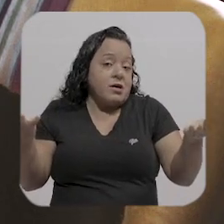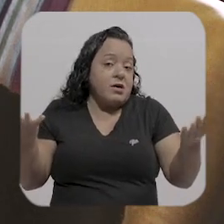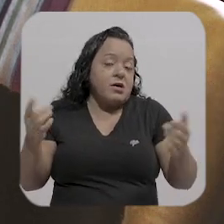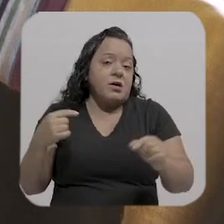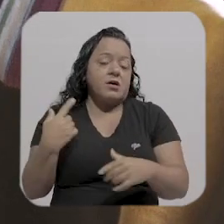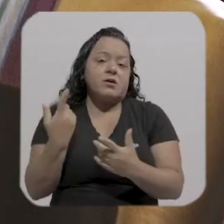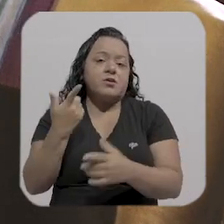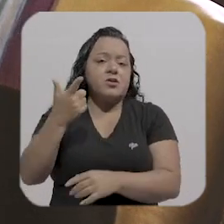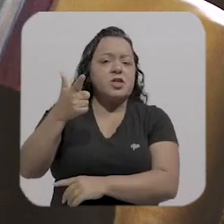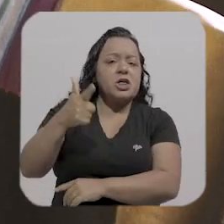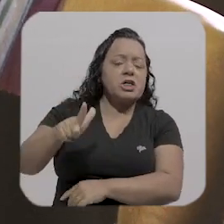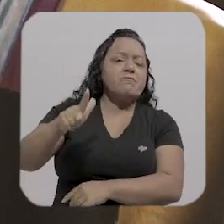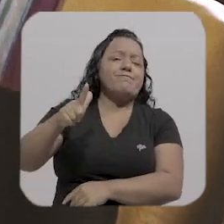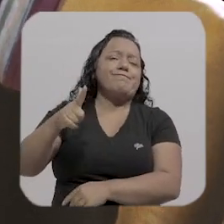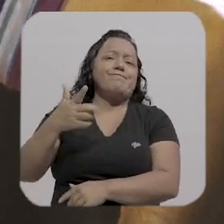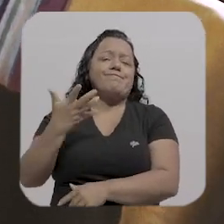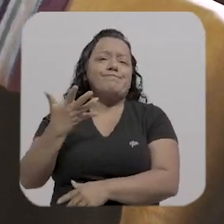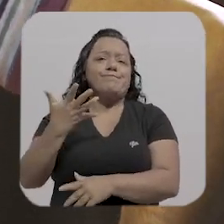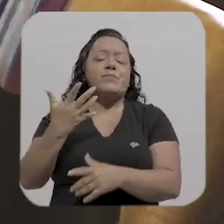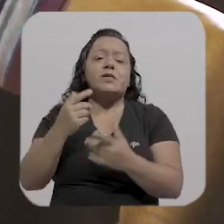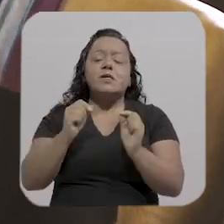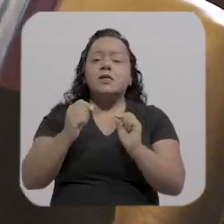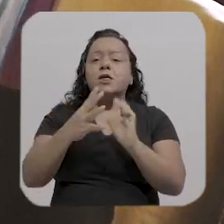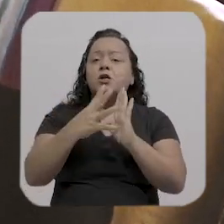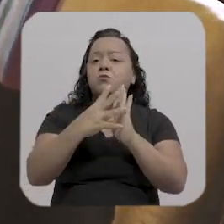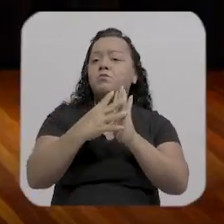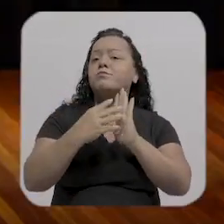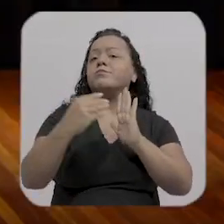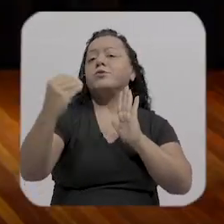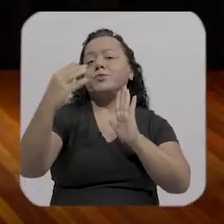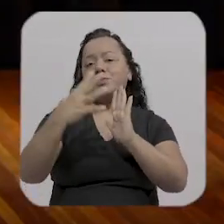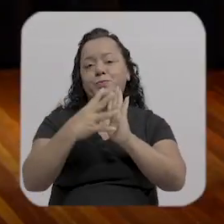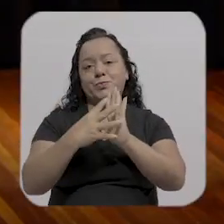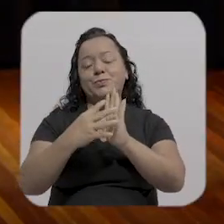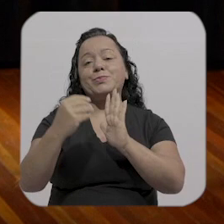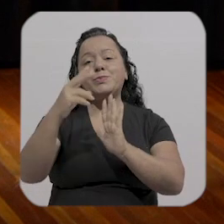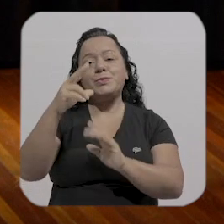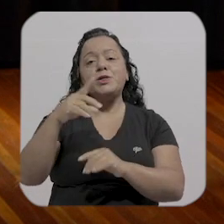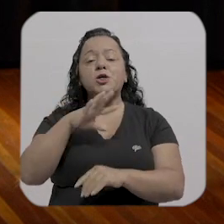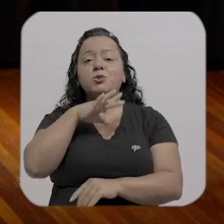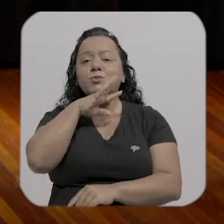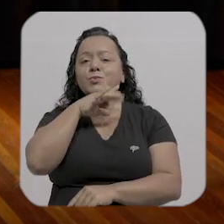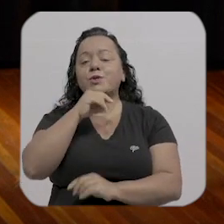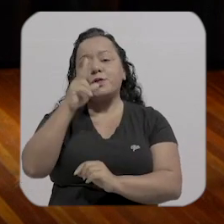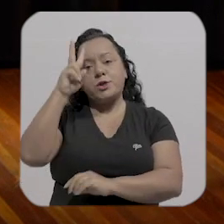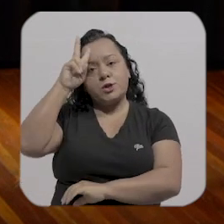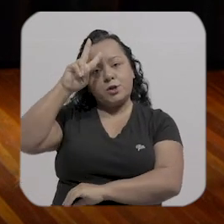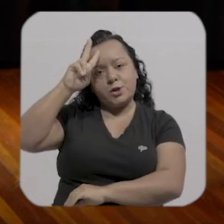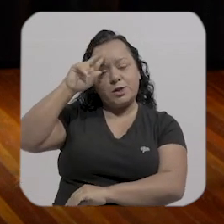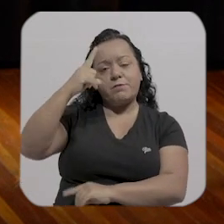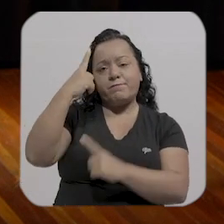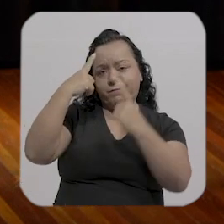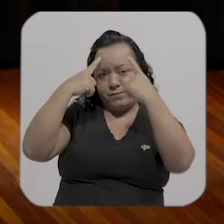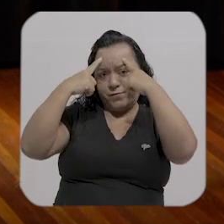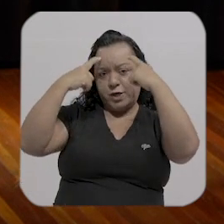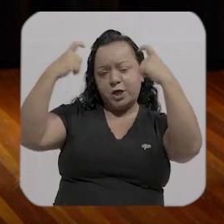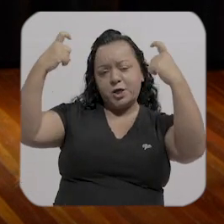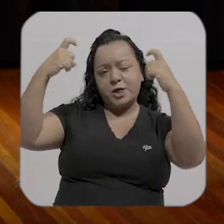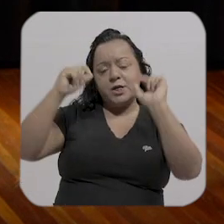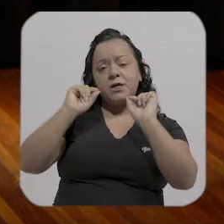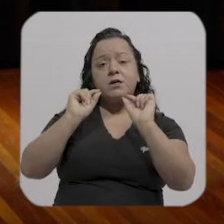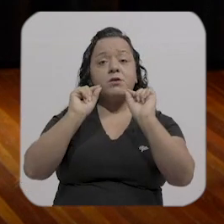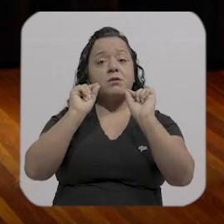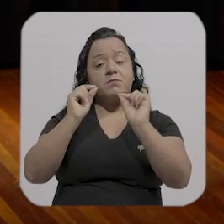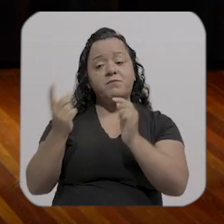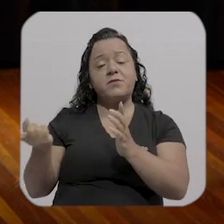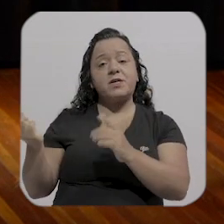A gente repete essas histórias, essas terríveis histórias de violência. E o que me fez